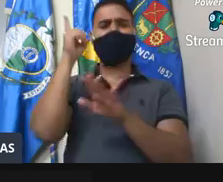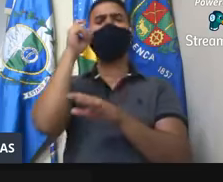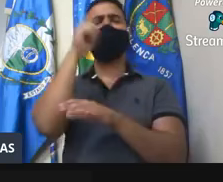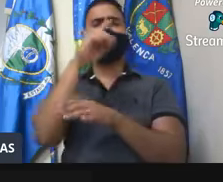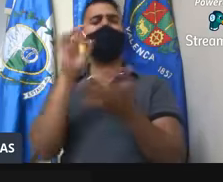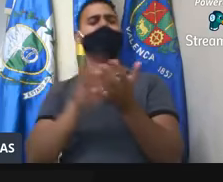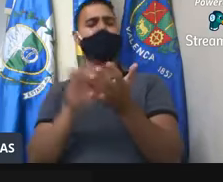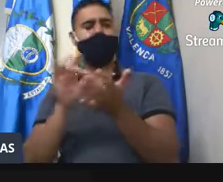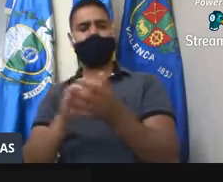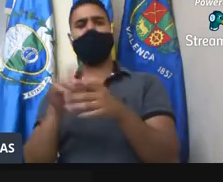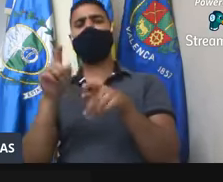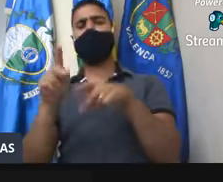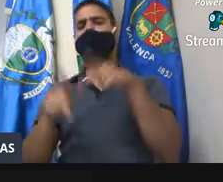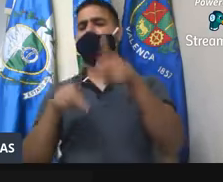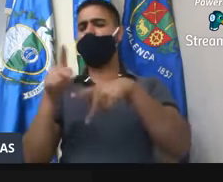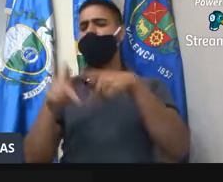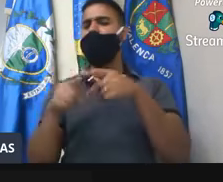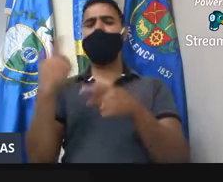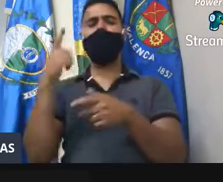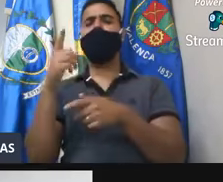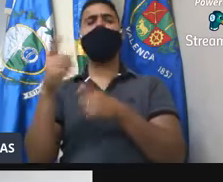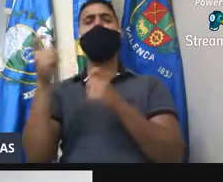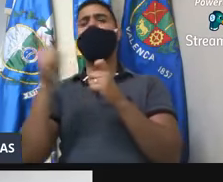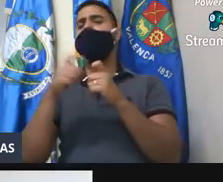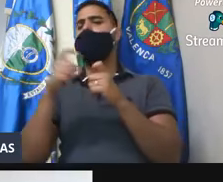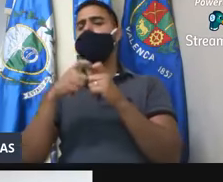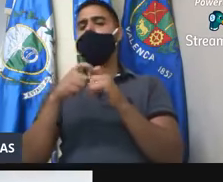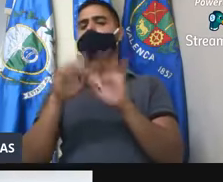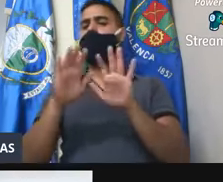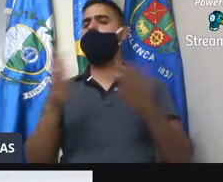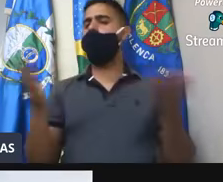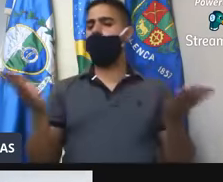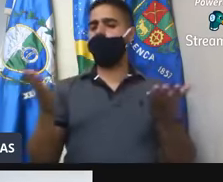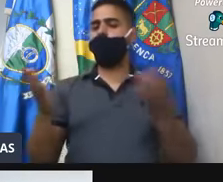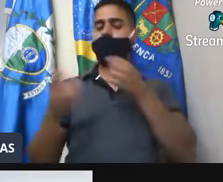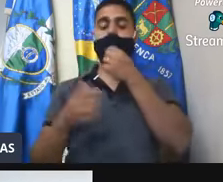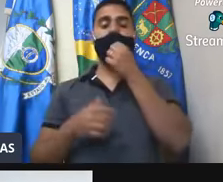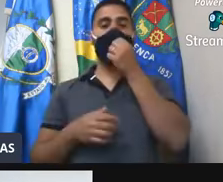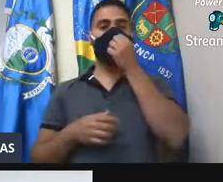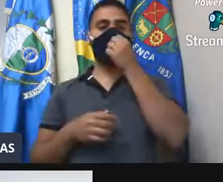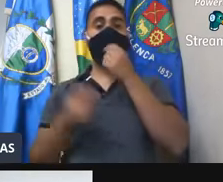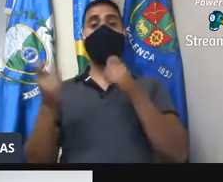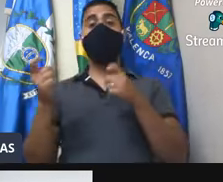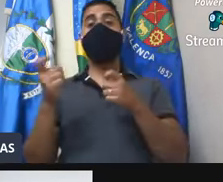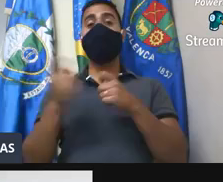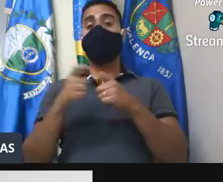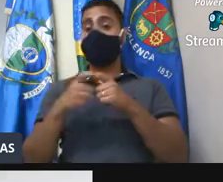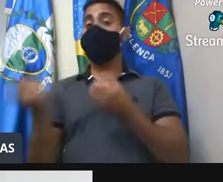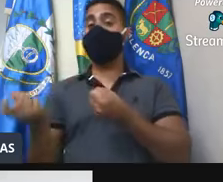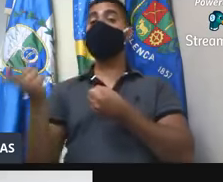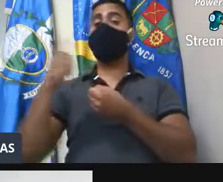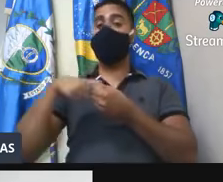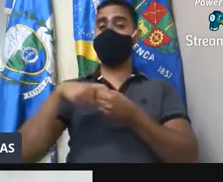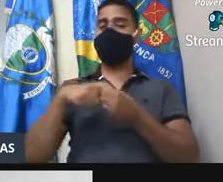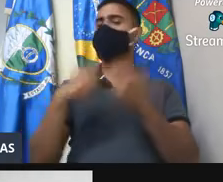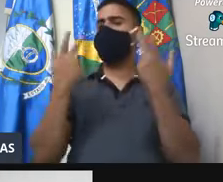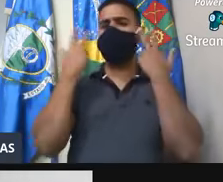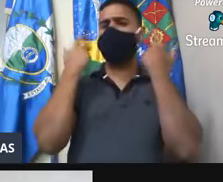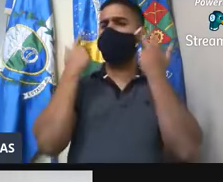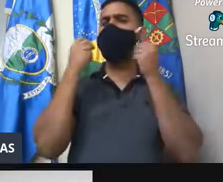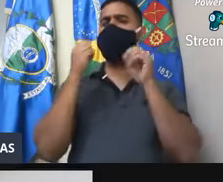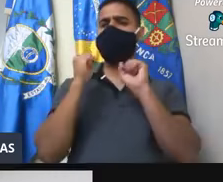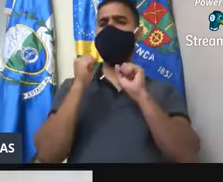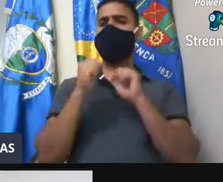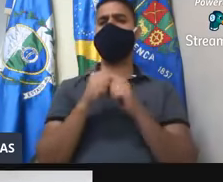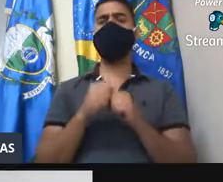população aí, que passou aí esses dez dias sem a médica. Mas agora, a médica já voltou, a normalidade vai